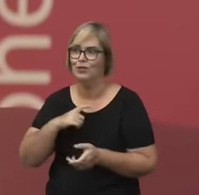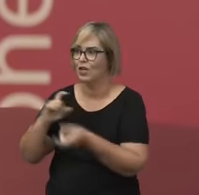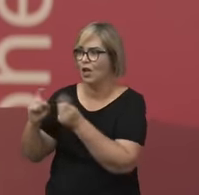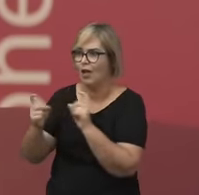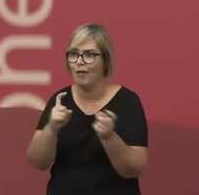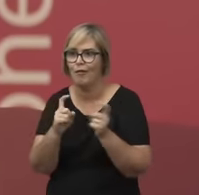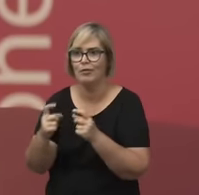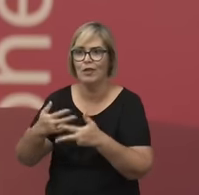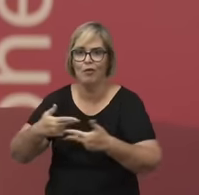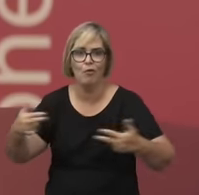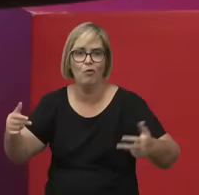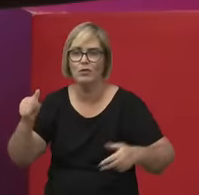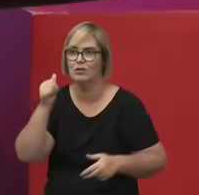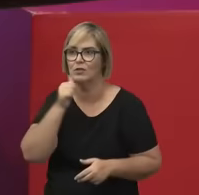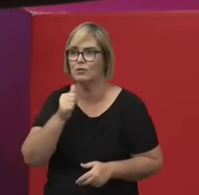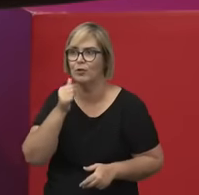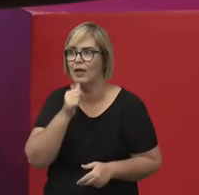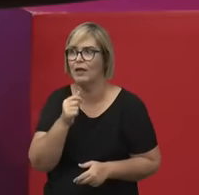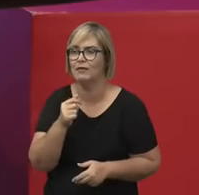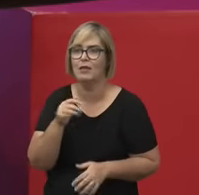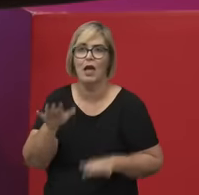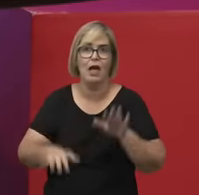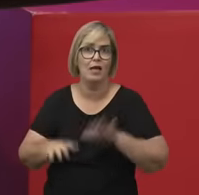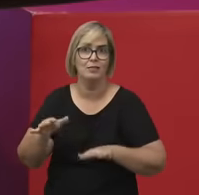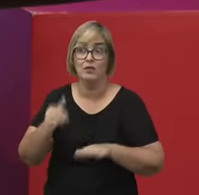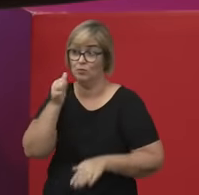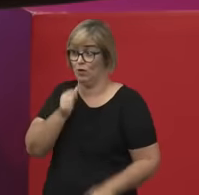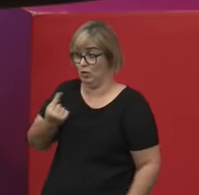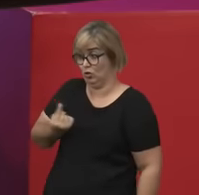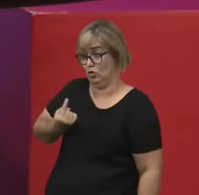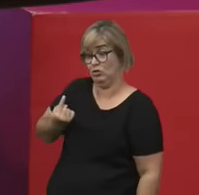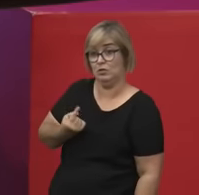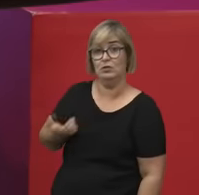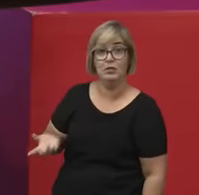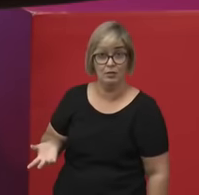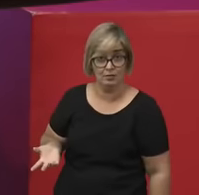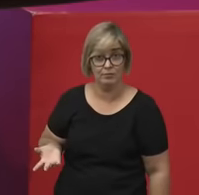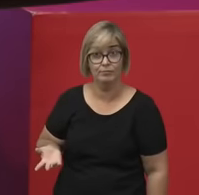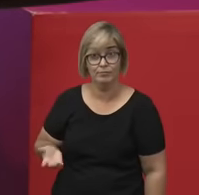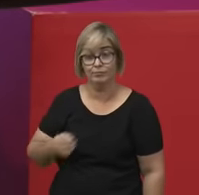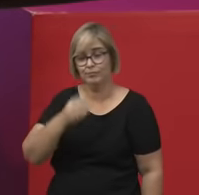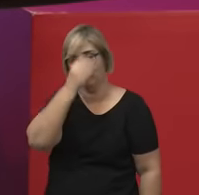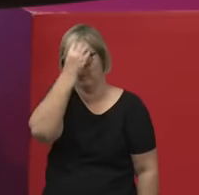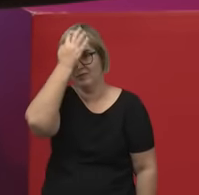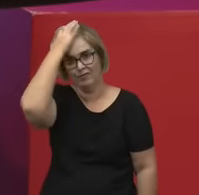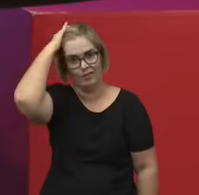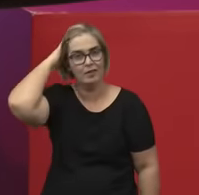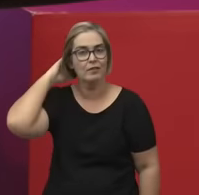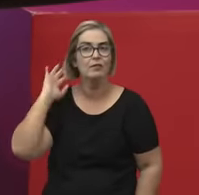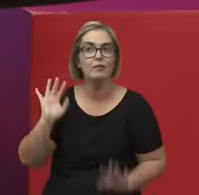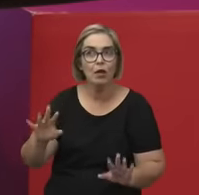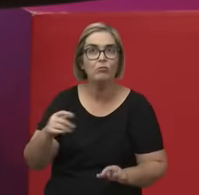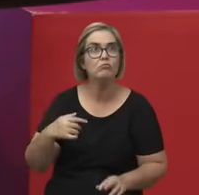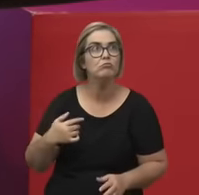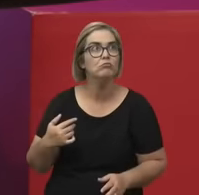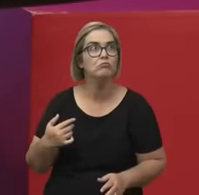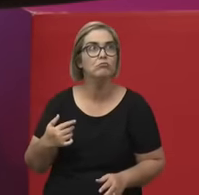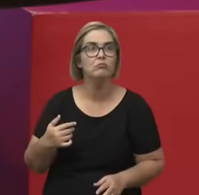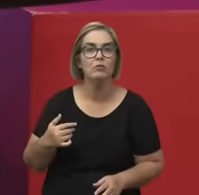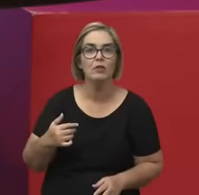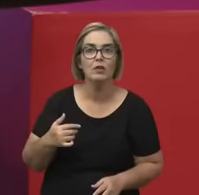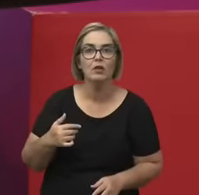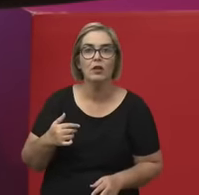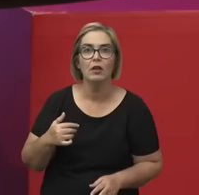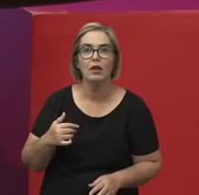desenvolvimento da filosofia em algum momento, mas... É esperado que a mulher consiga... tenha que, né?